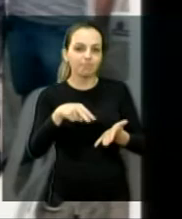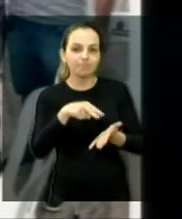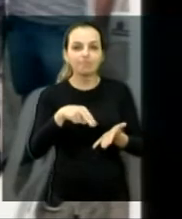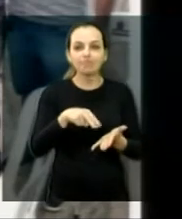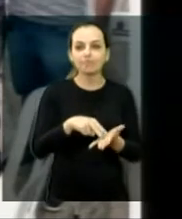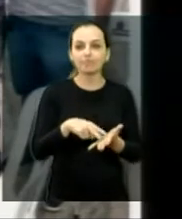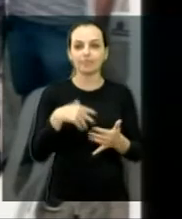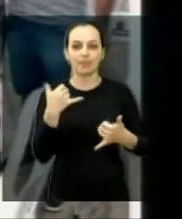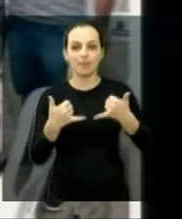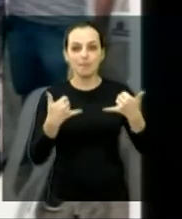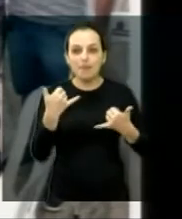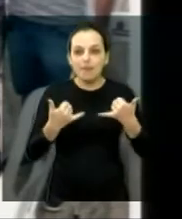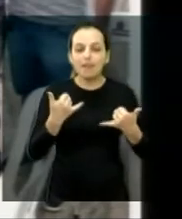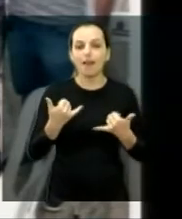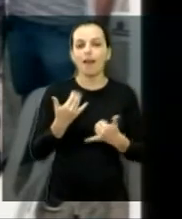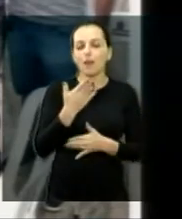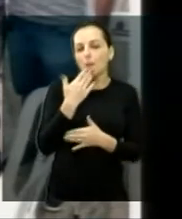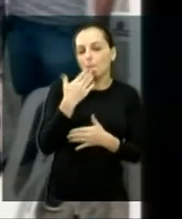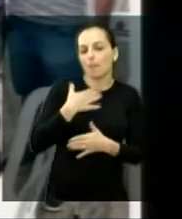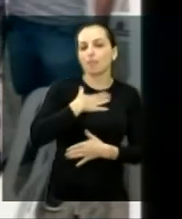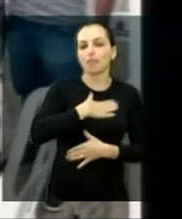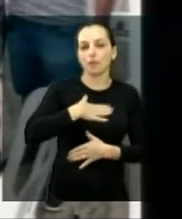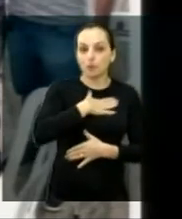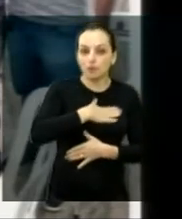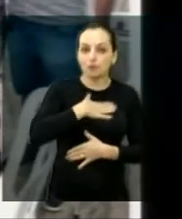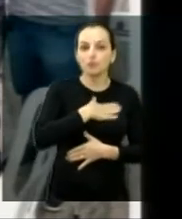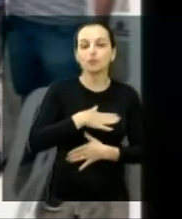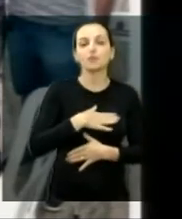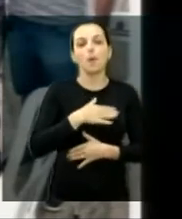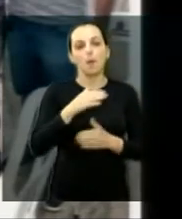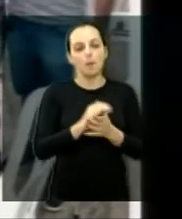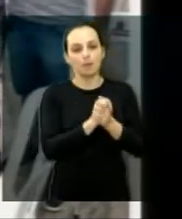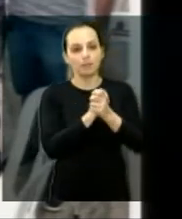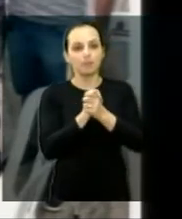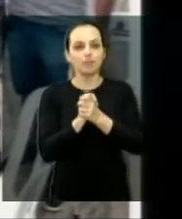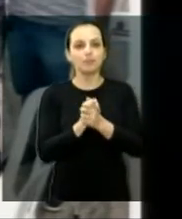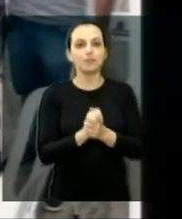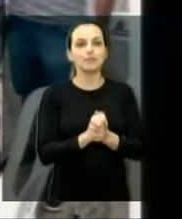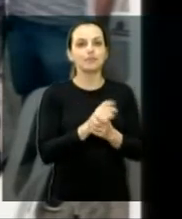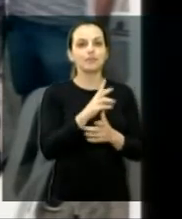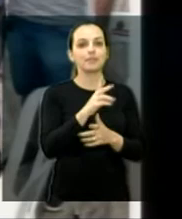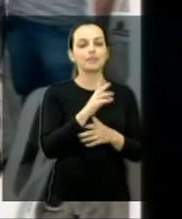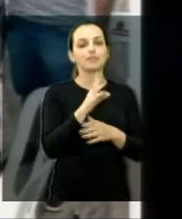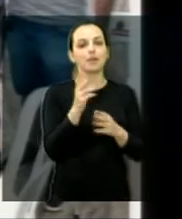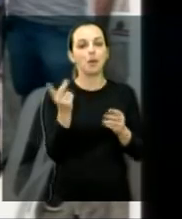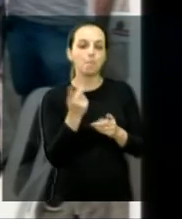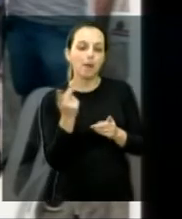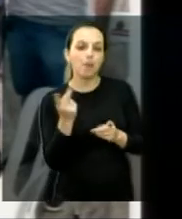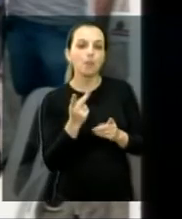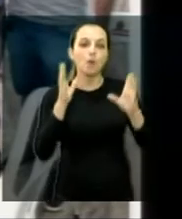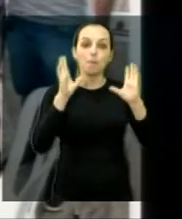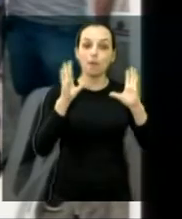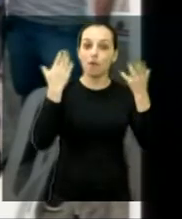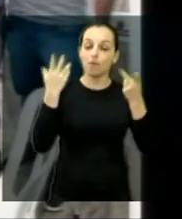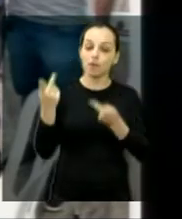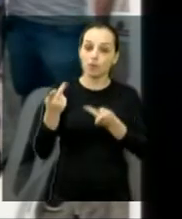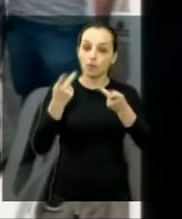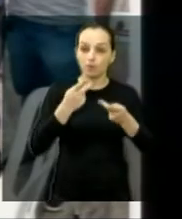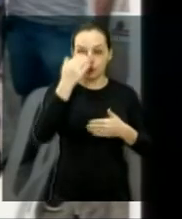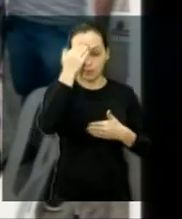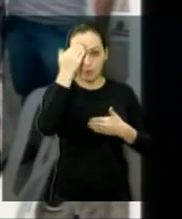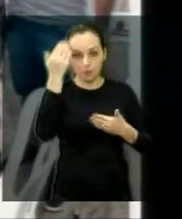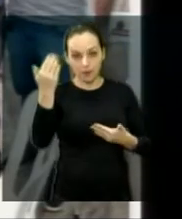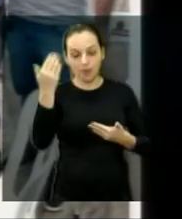mente, uma feijoada gostosa. Eu quero parabenizar o Dani Danilo também, por esse evento maravilhoso. Muito obrigado pelo seu convite, que nós